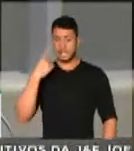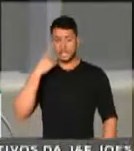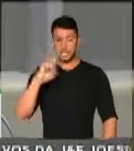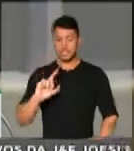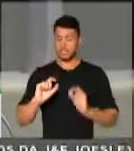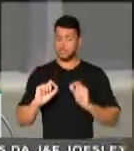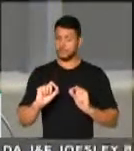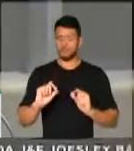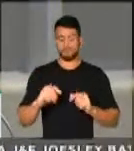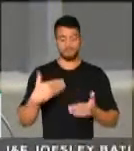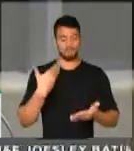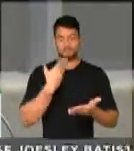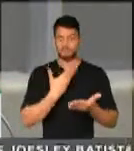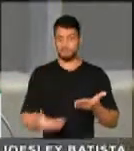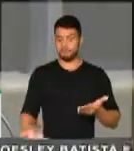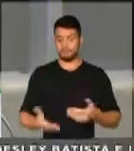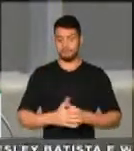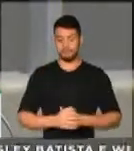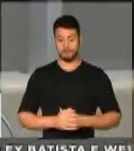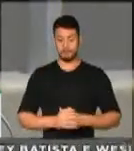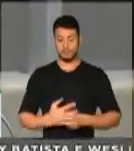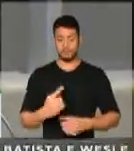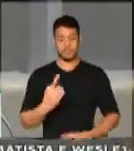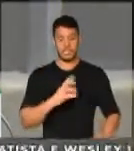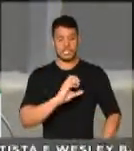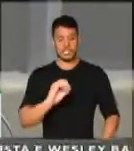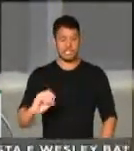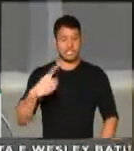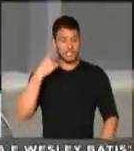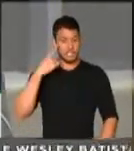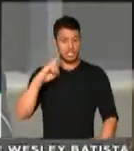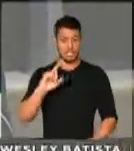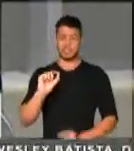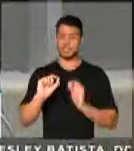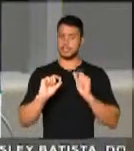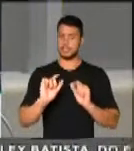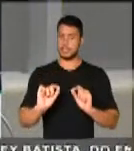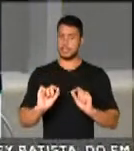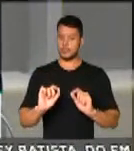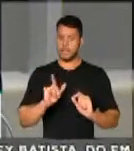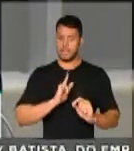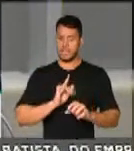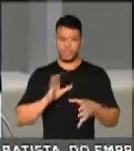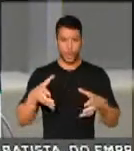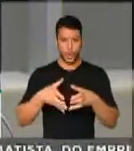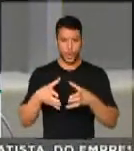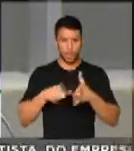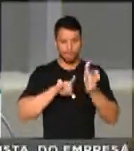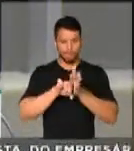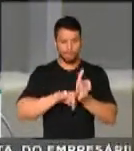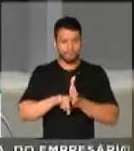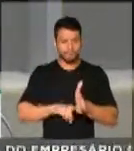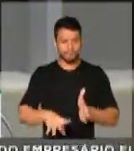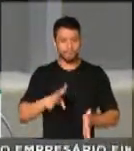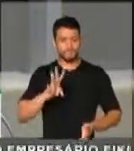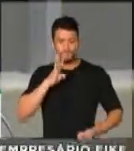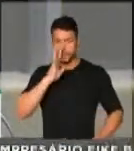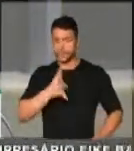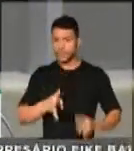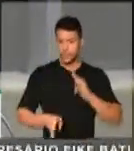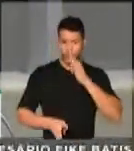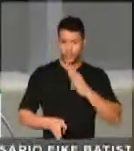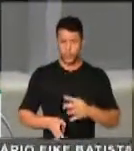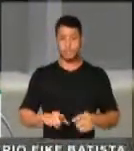ministério perdido. 100 dias com ministros investigados. 100 dias com denúncias não respondidas